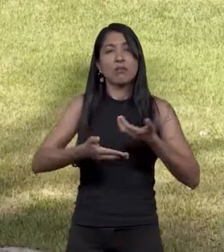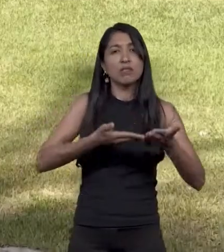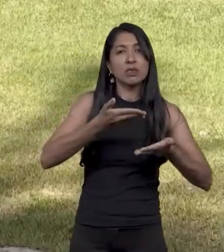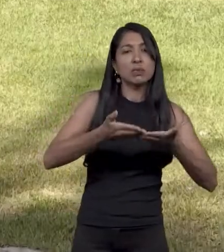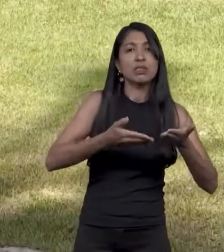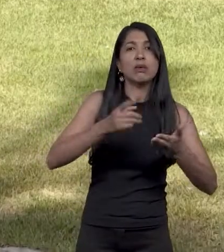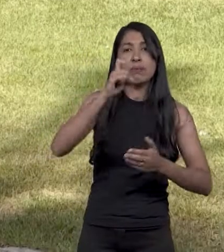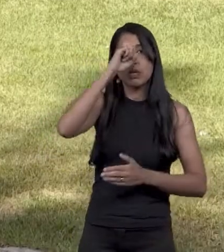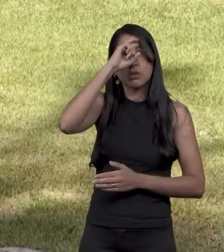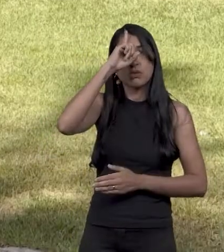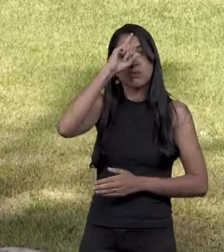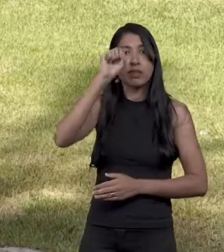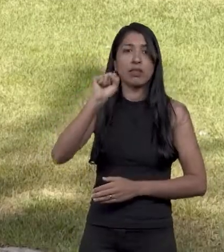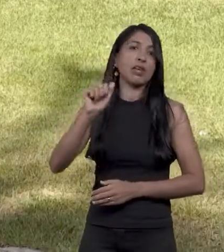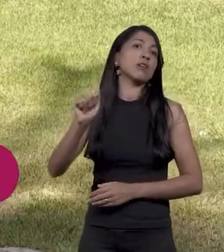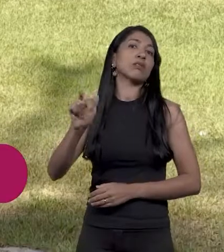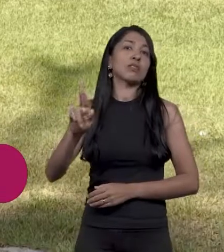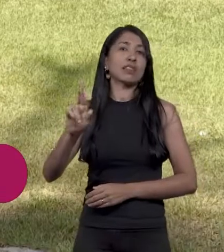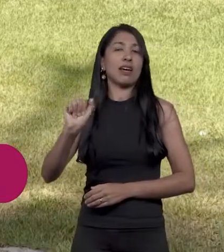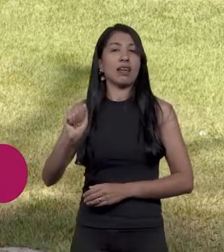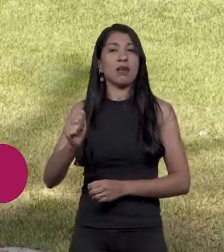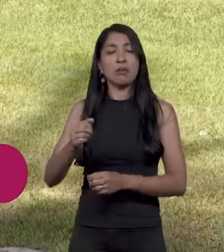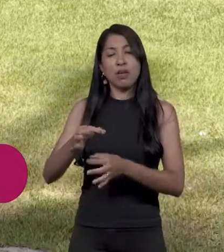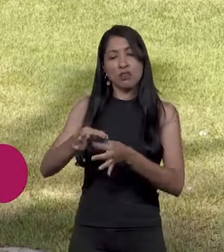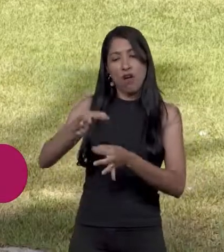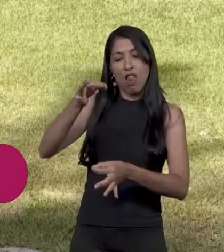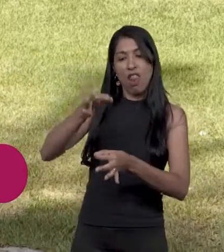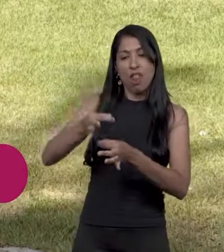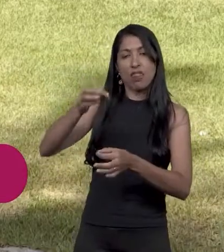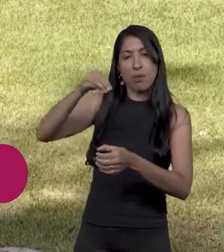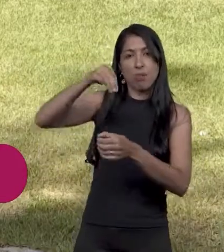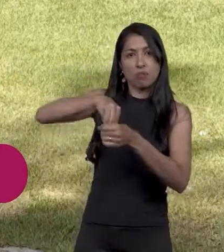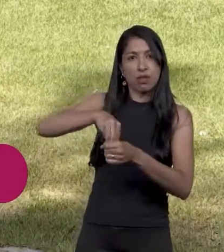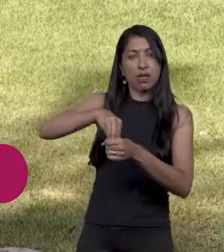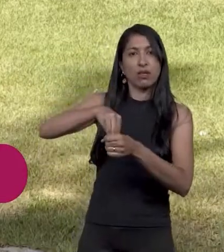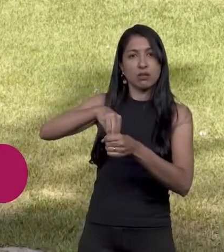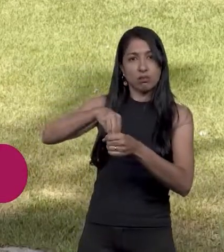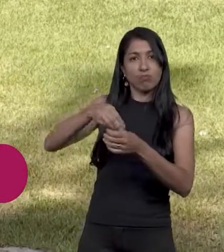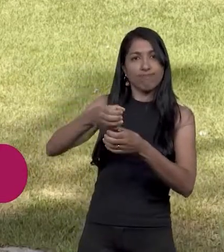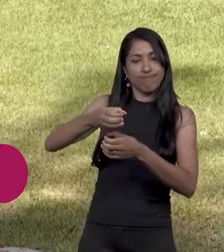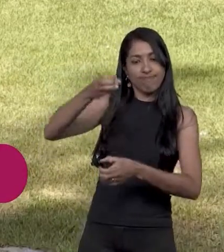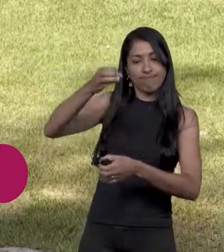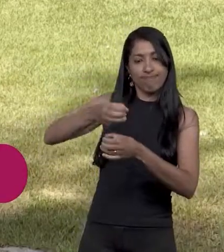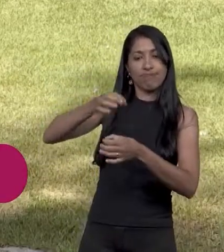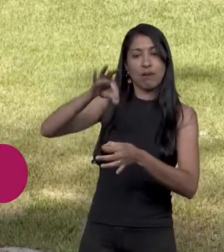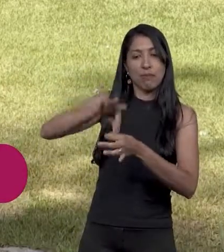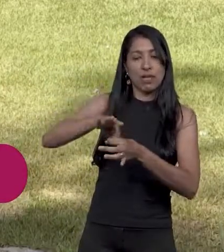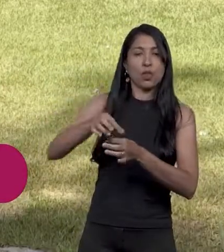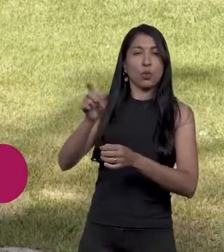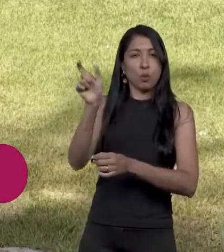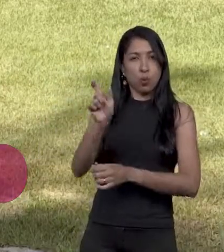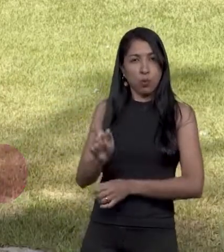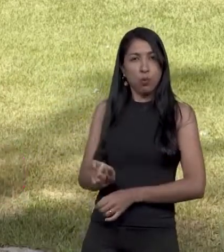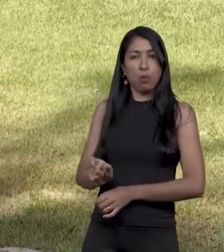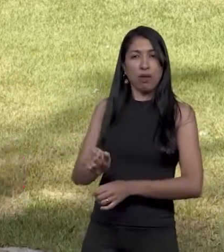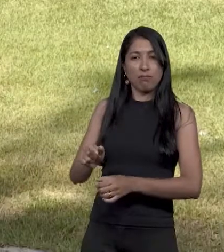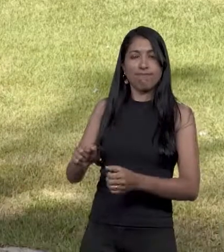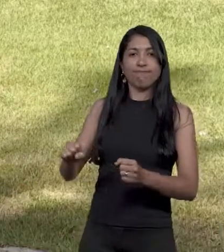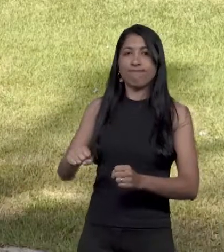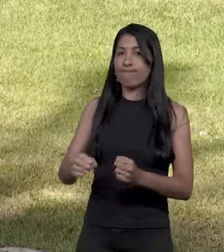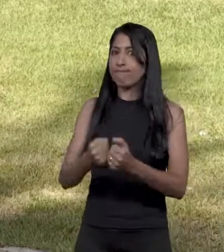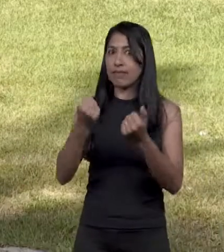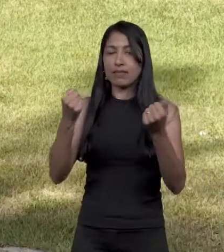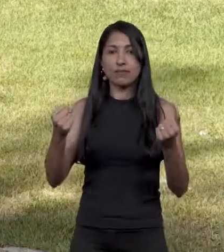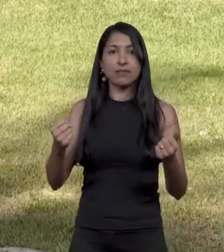no SARA, porque há 10 anos fiquei cadeirante, tive uma lesão na medula, uma exclemia medular. E vim aqui fazer um